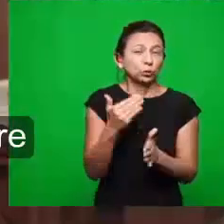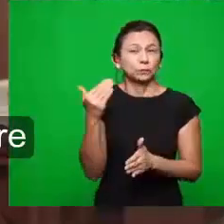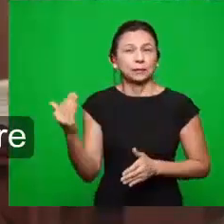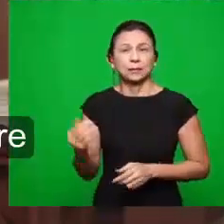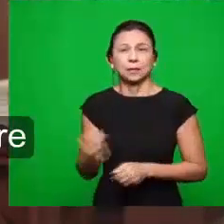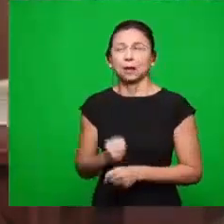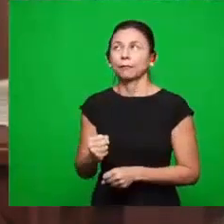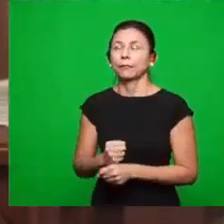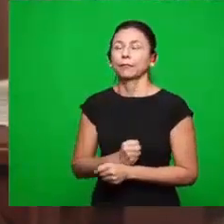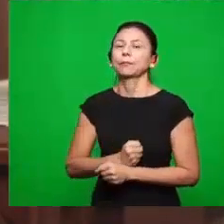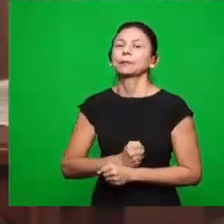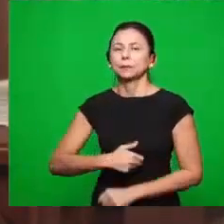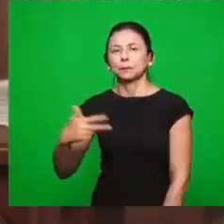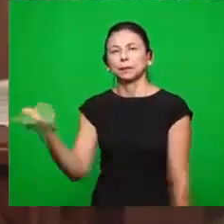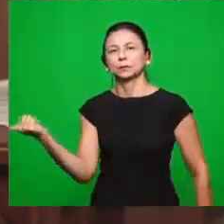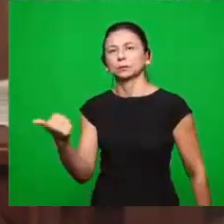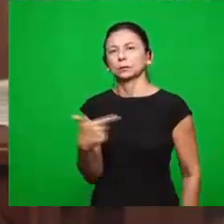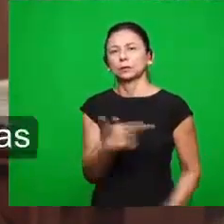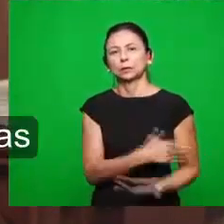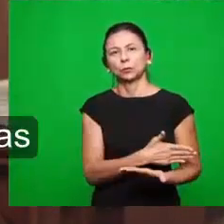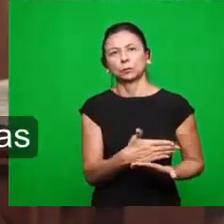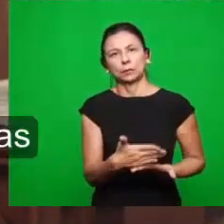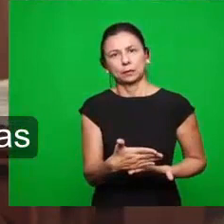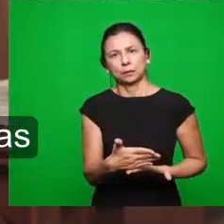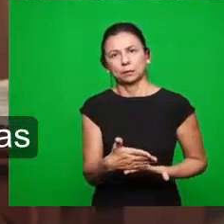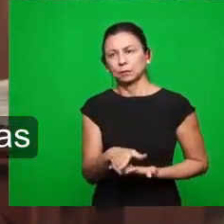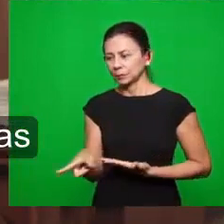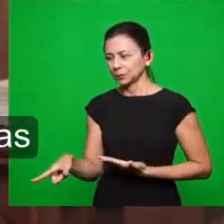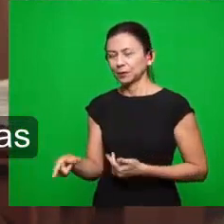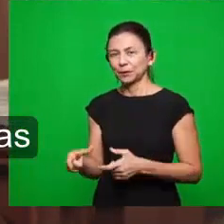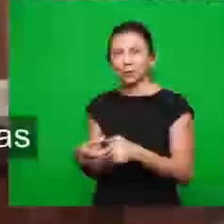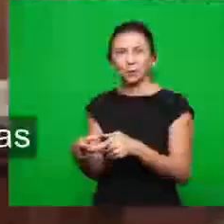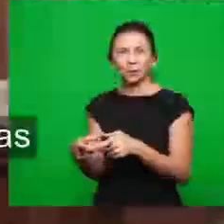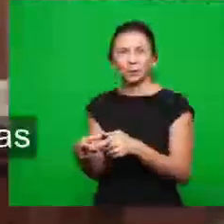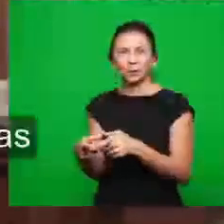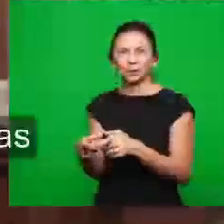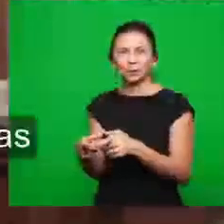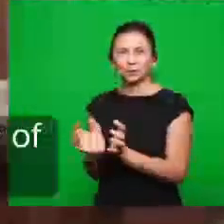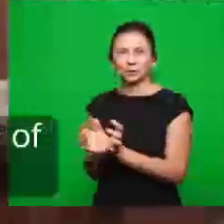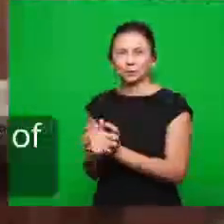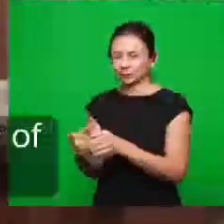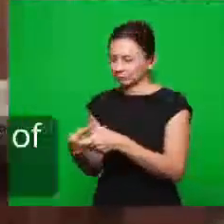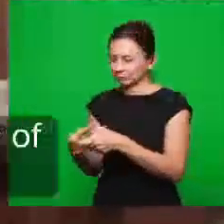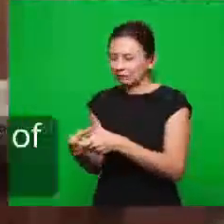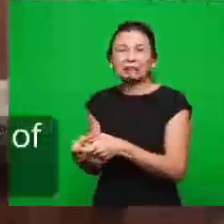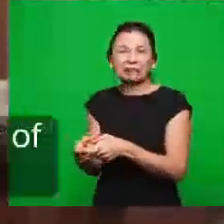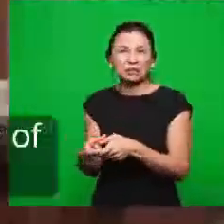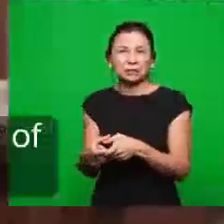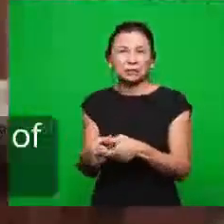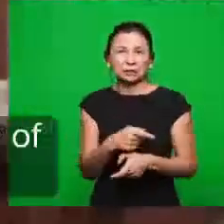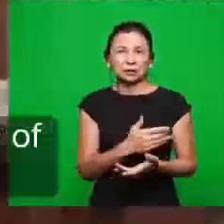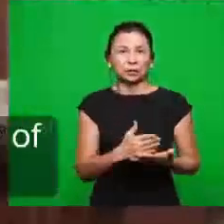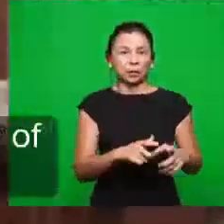fé e paciência, são maiores do que as primeiras. Por quê? Porque o número daqueles que eram fiéis aqui era menor do que no